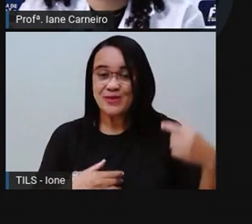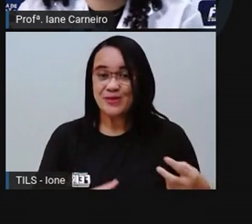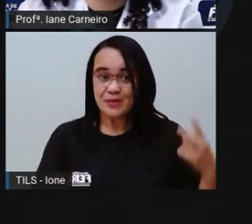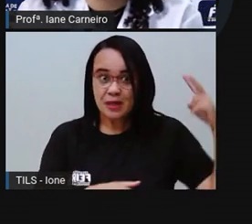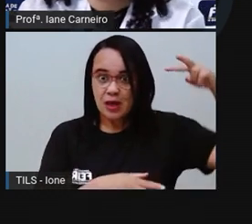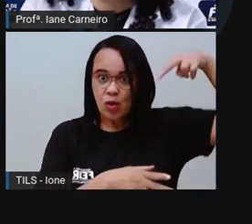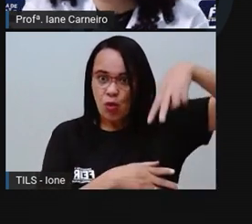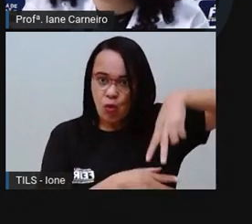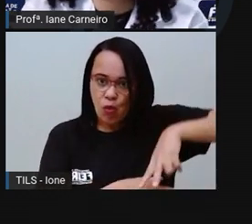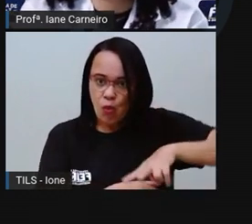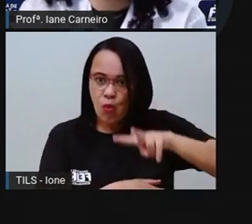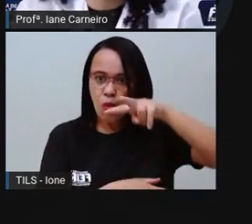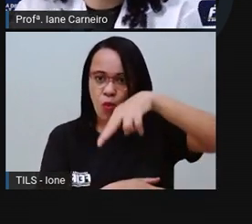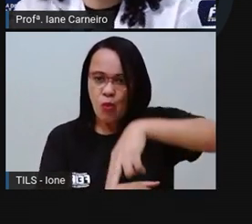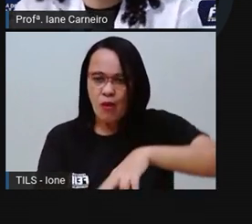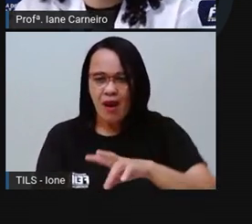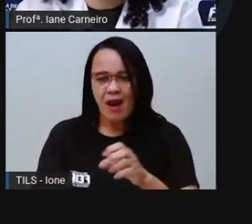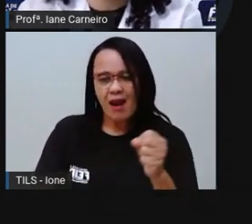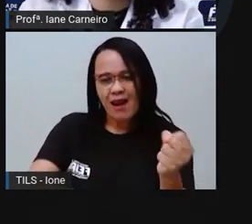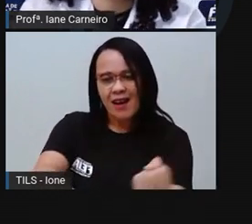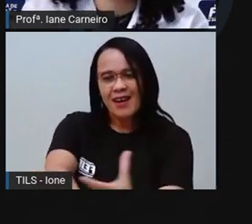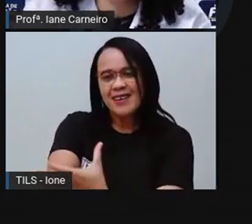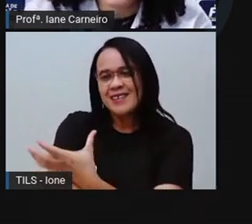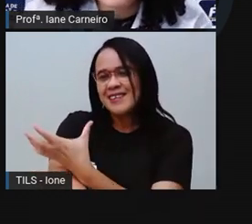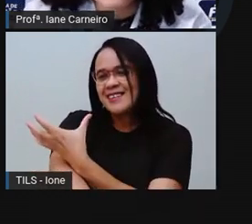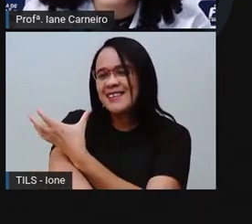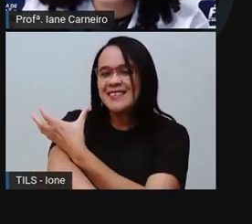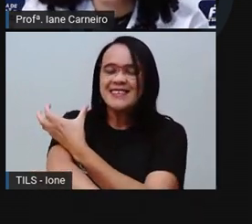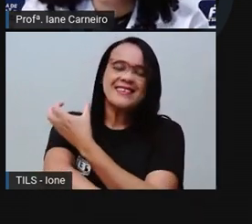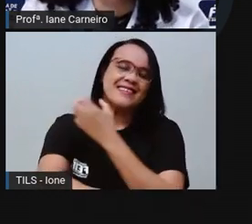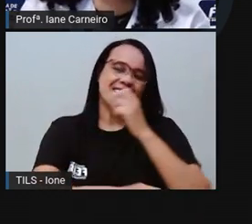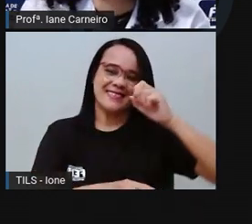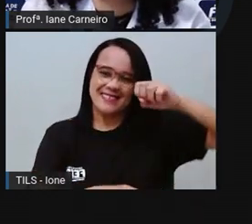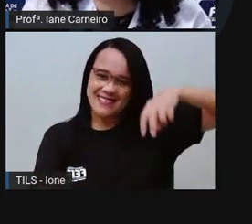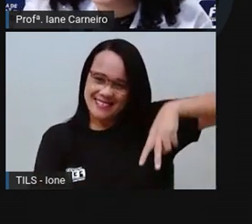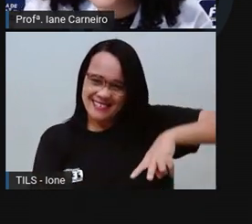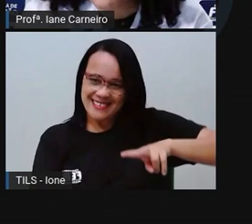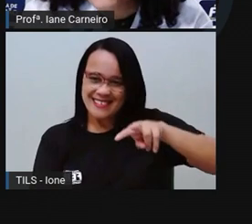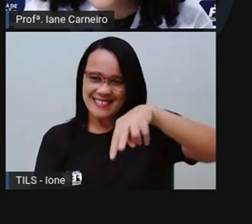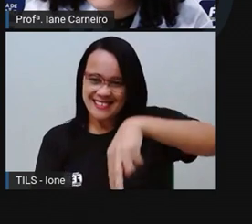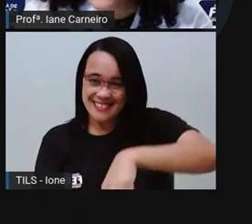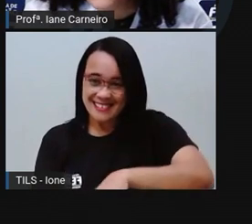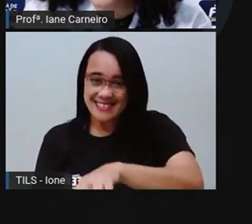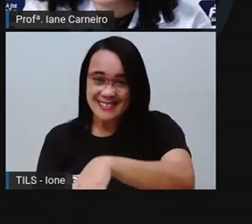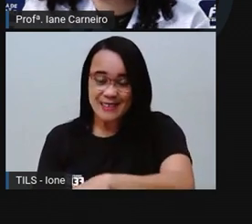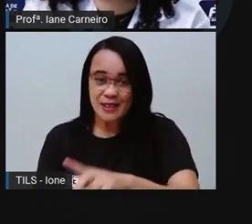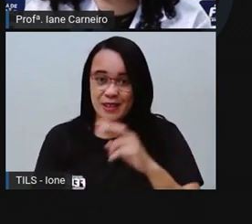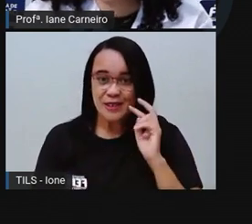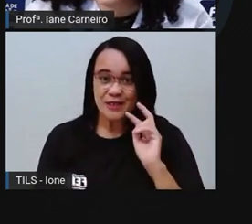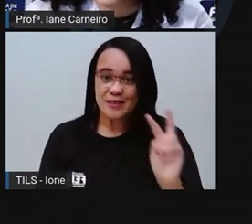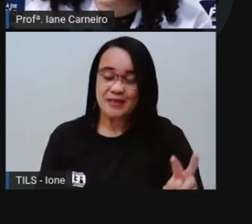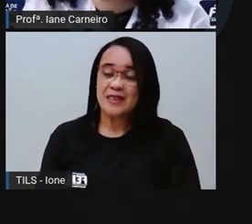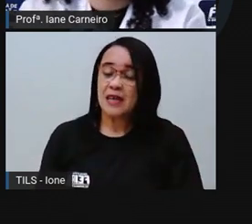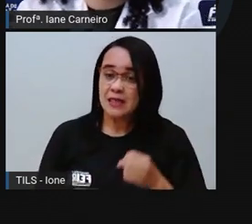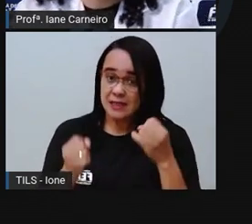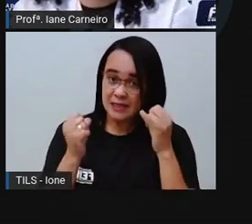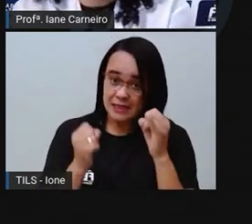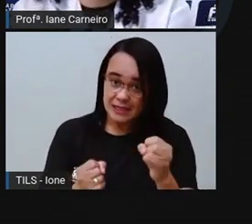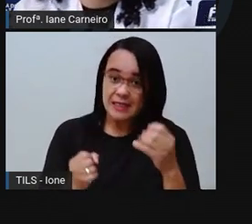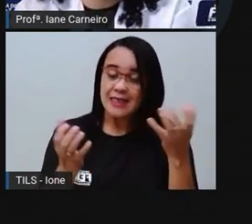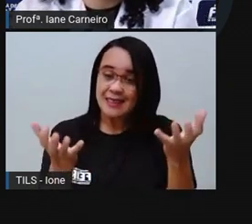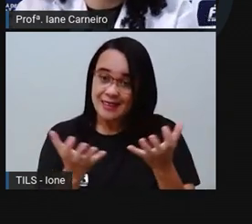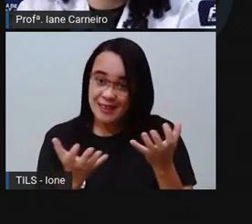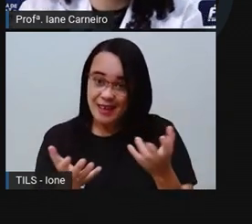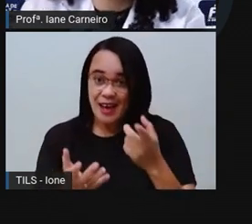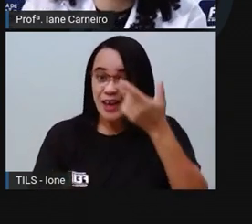Dona Andorinha, é emoção demais. E desceram. Quando quiser voar de novo, é só falar, disse a